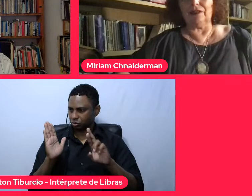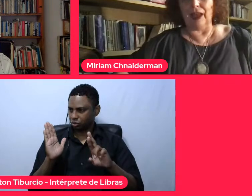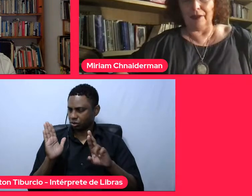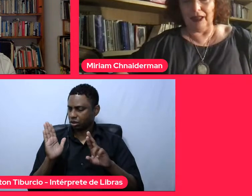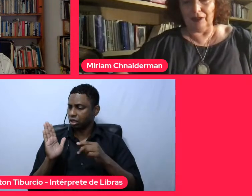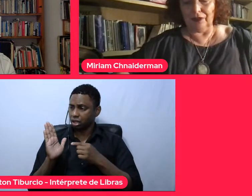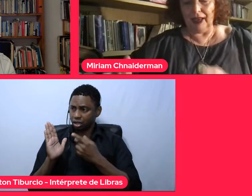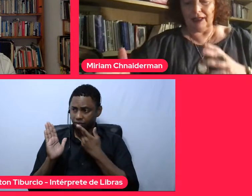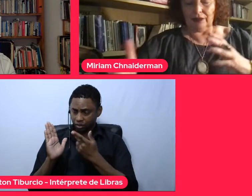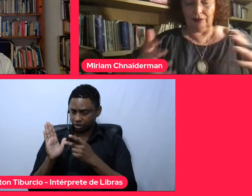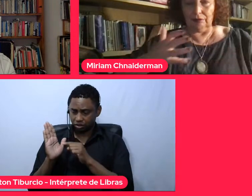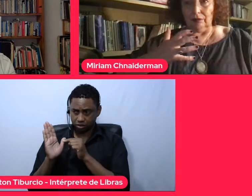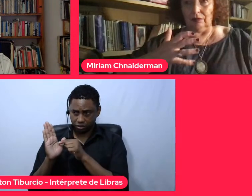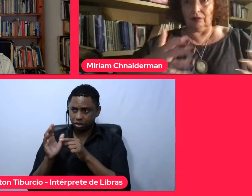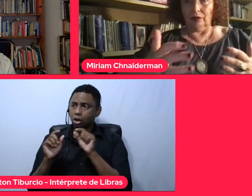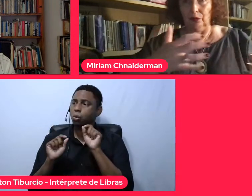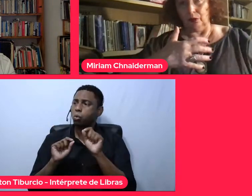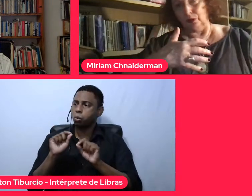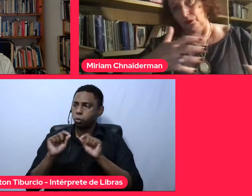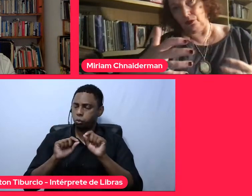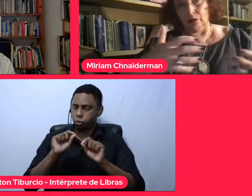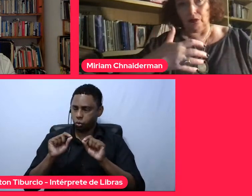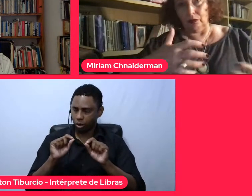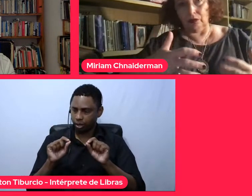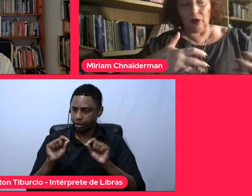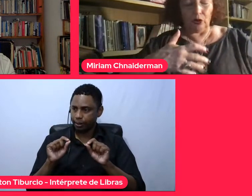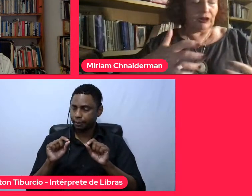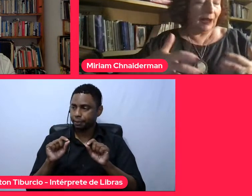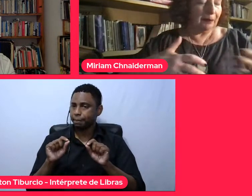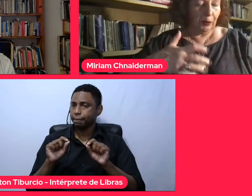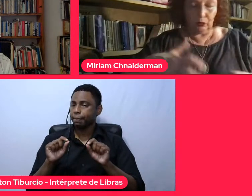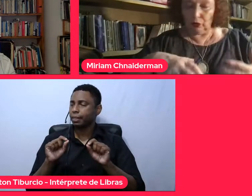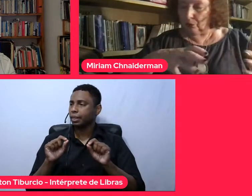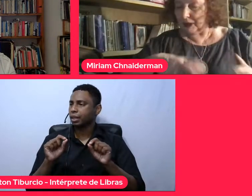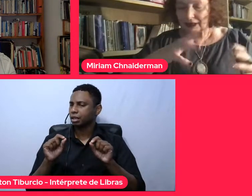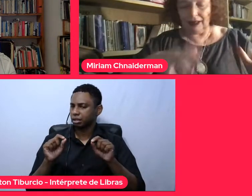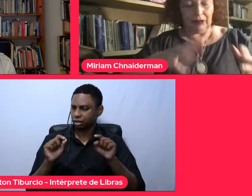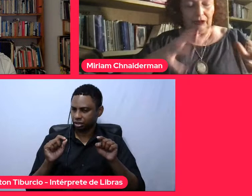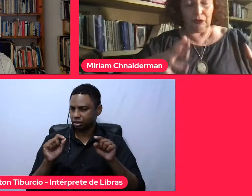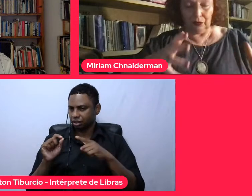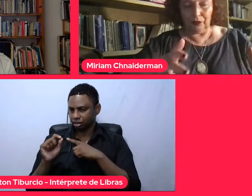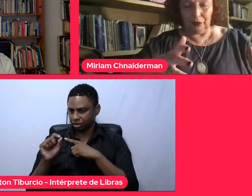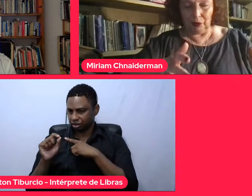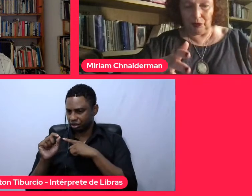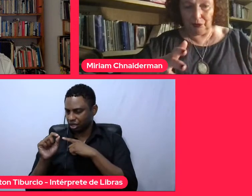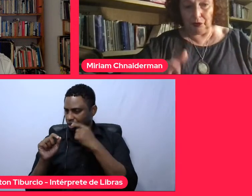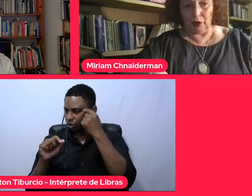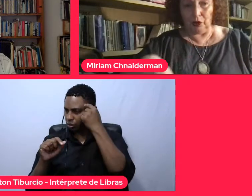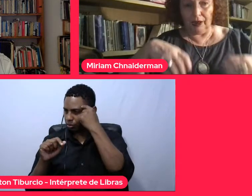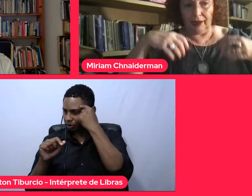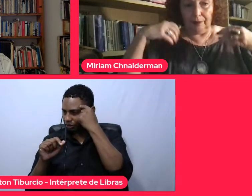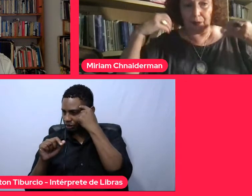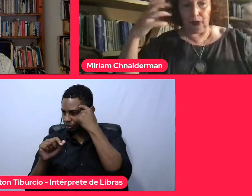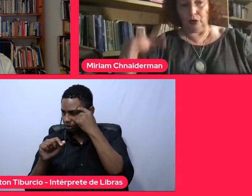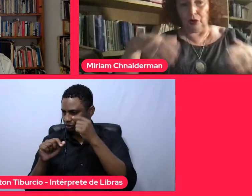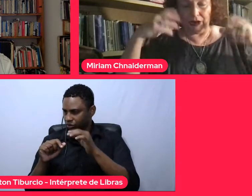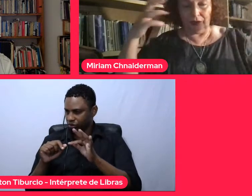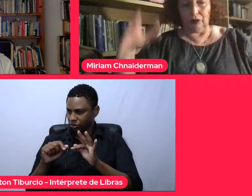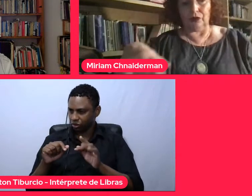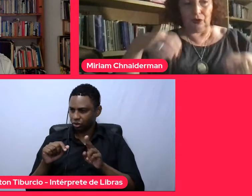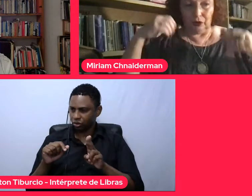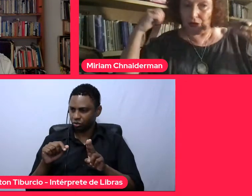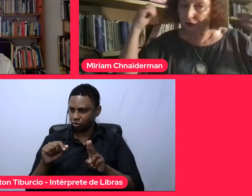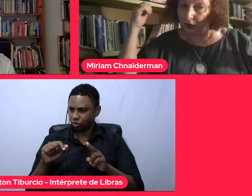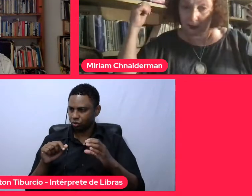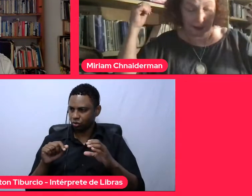onde ele vai, ele faz um, um contraponto ao pensamento do Foucault, o Foucault apontou,